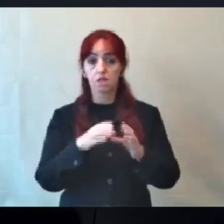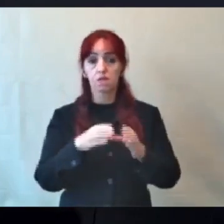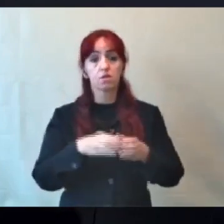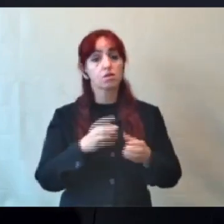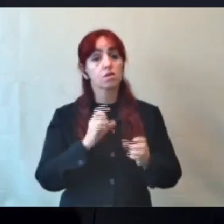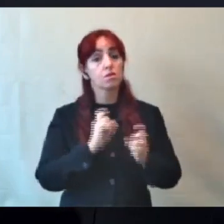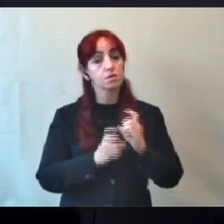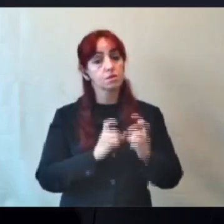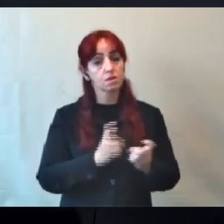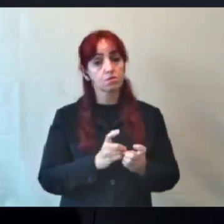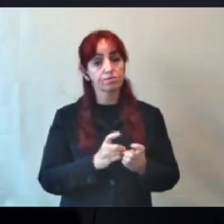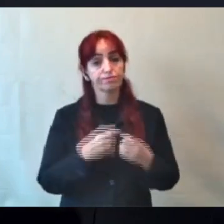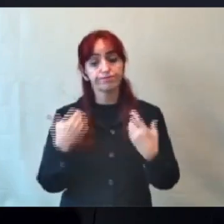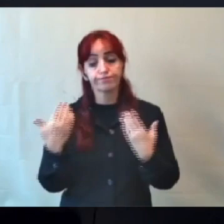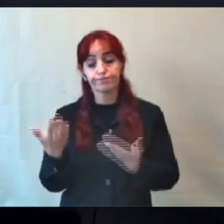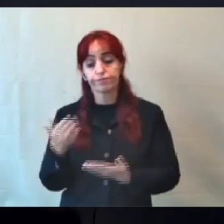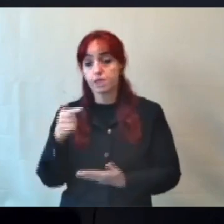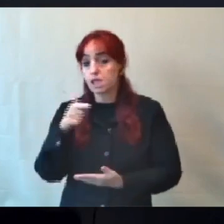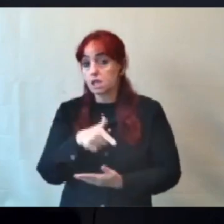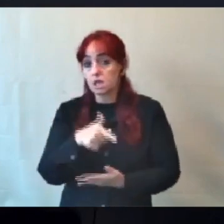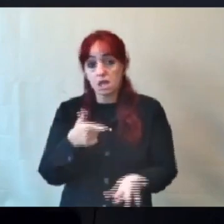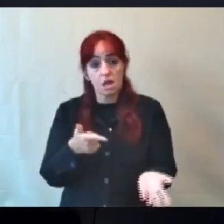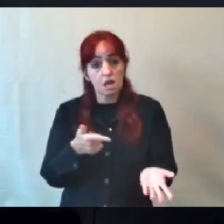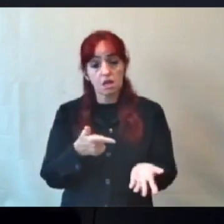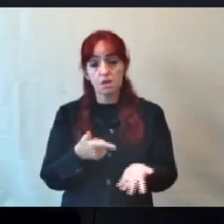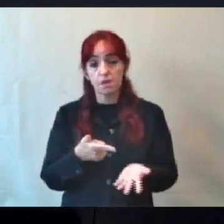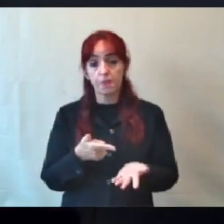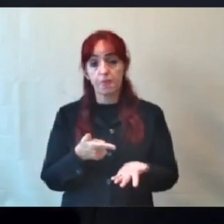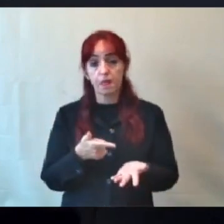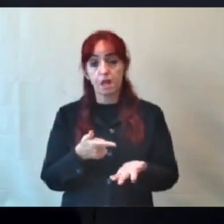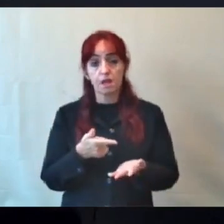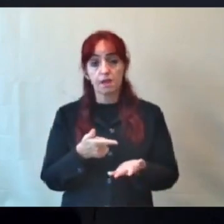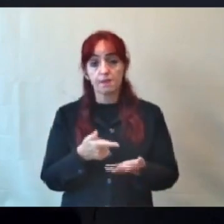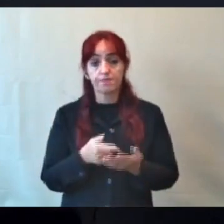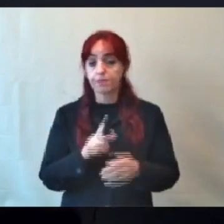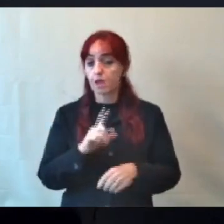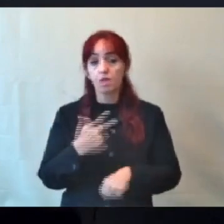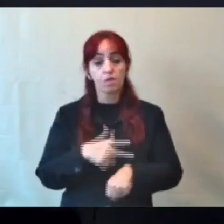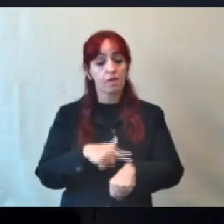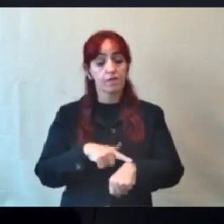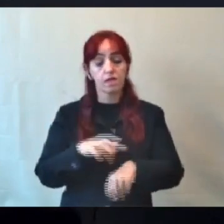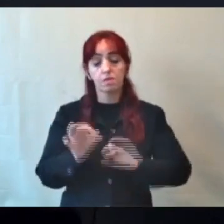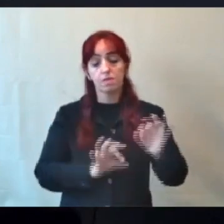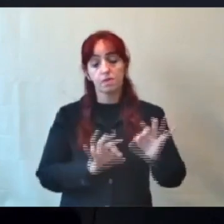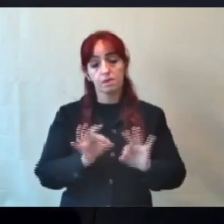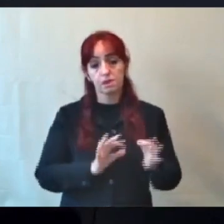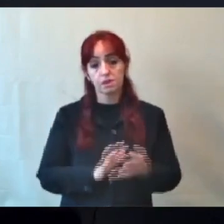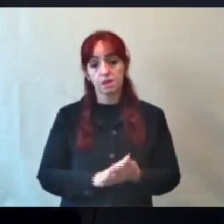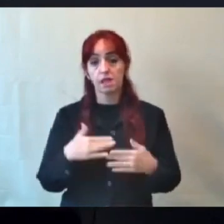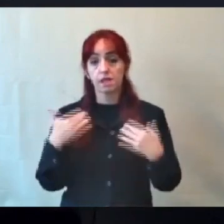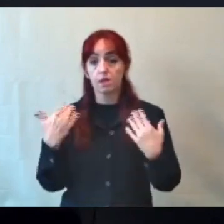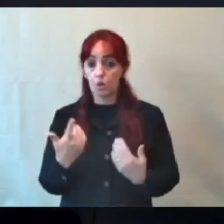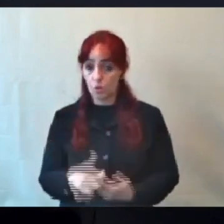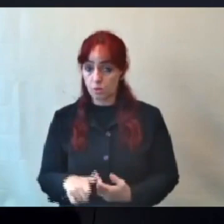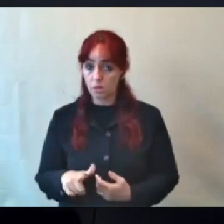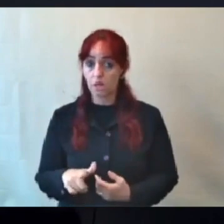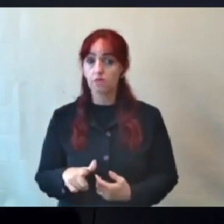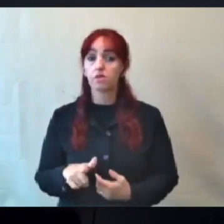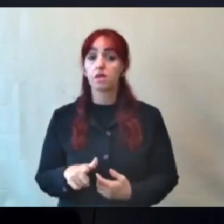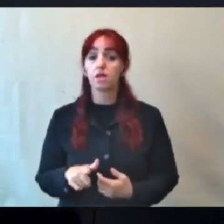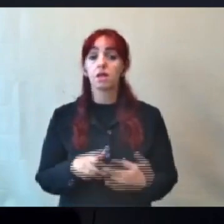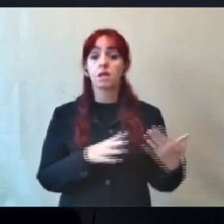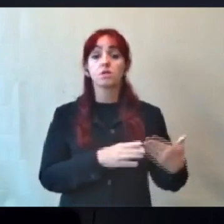e ele não teve, nem por isso, nem com antecedência, ele teve tempo para organizar a sua agenda. Então, vou fazer aqui novamente, estou enviando, viu, secretário Feuli,